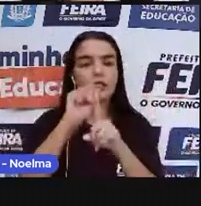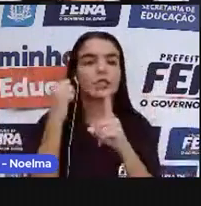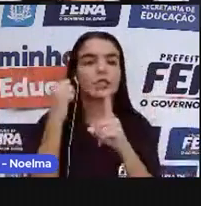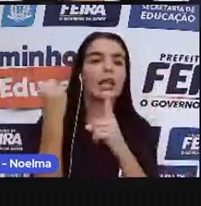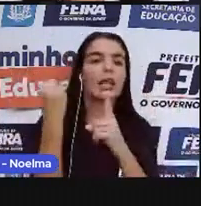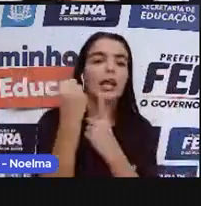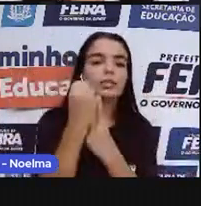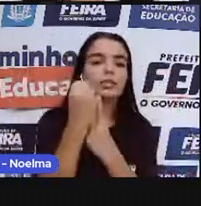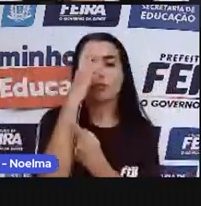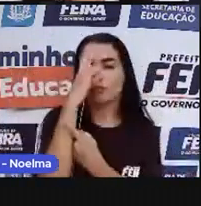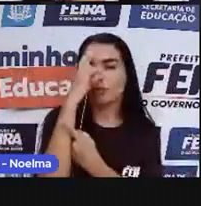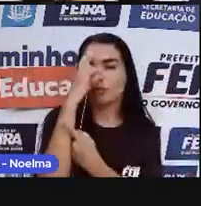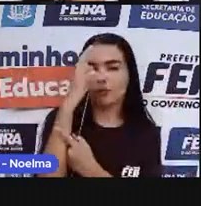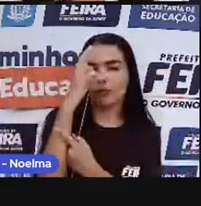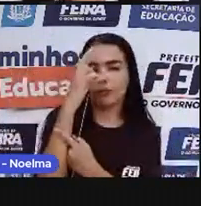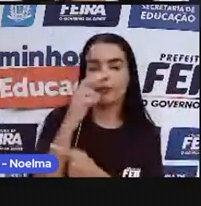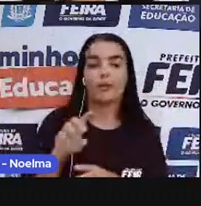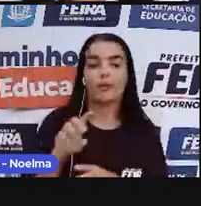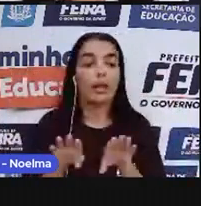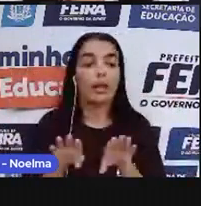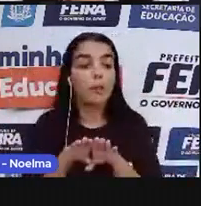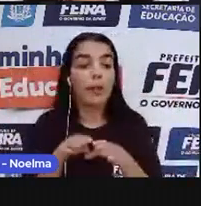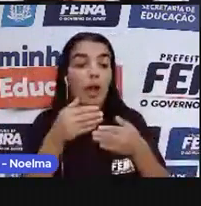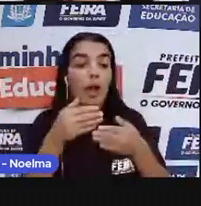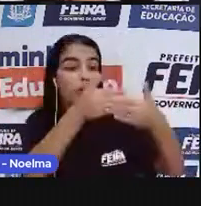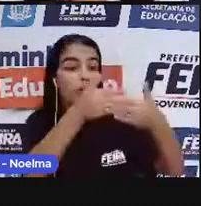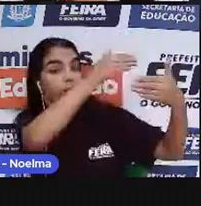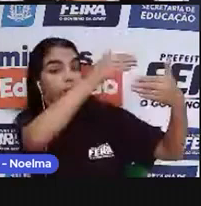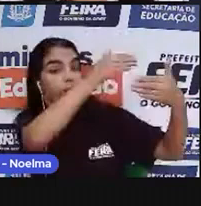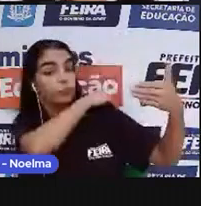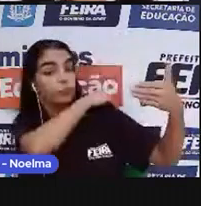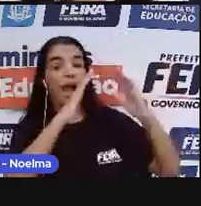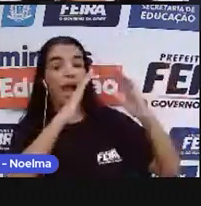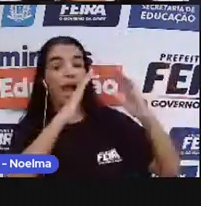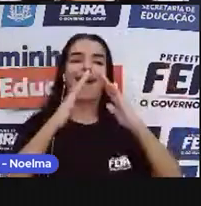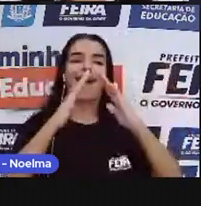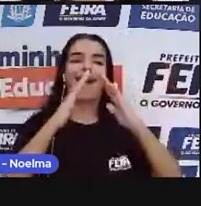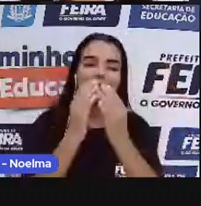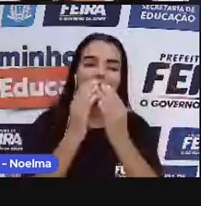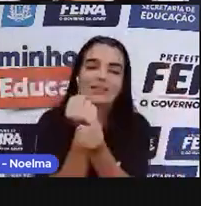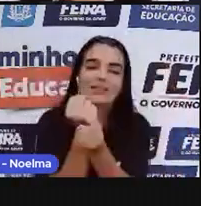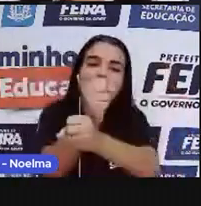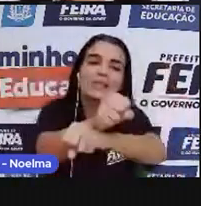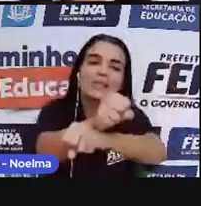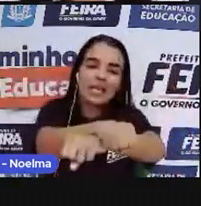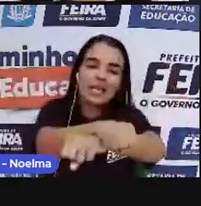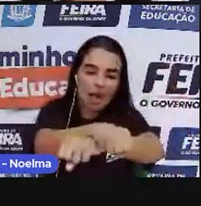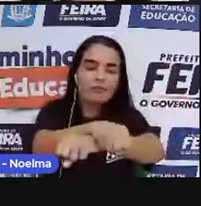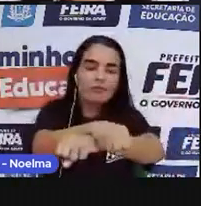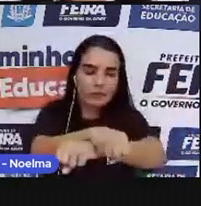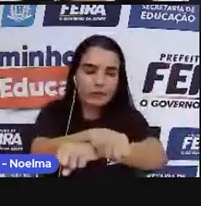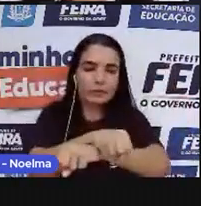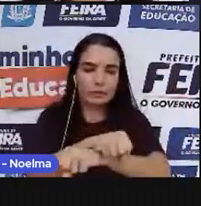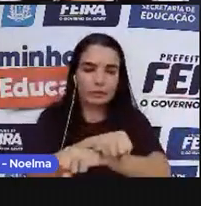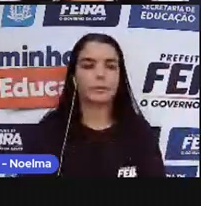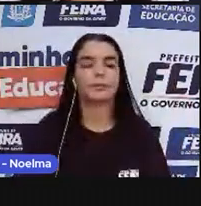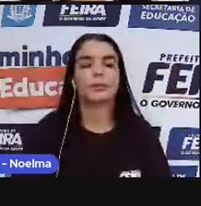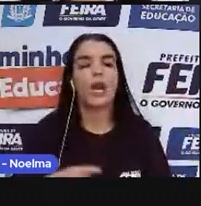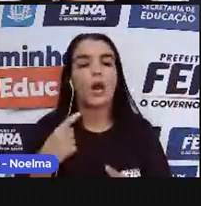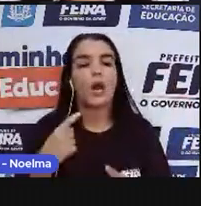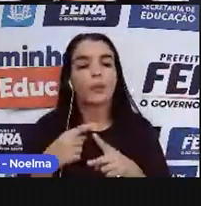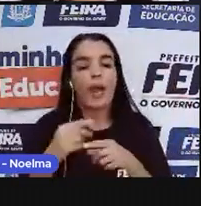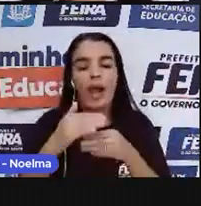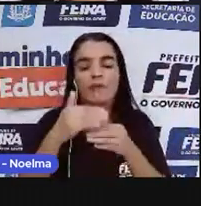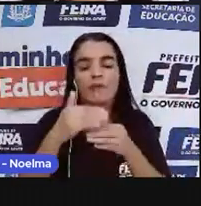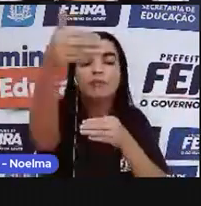ali no fundo da Casa Grande ficavam as senzalas, que era onde ficavam os escravos. E logo